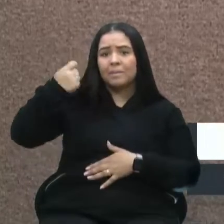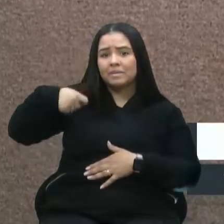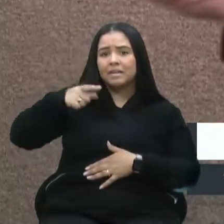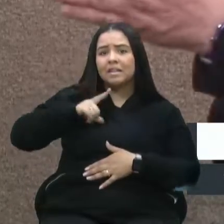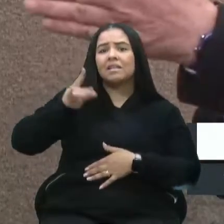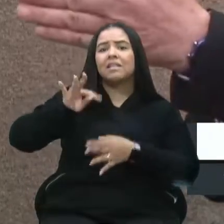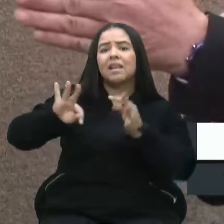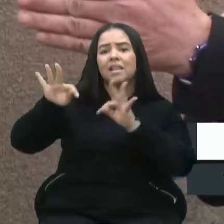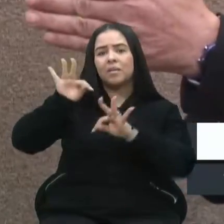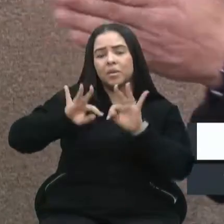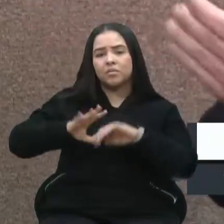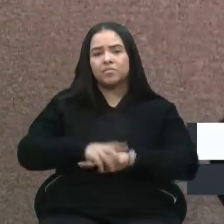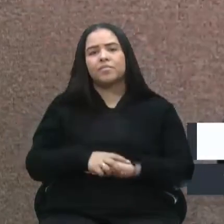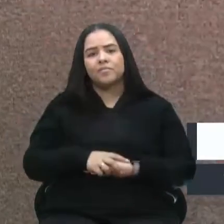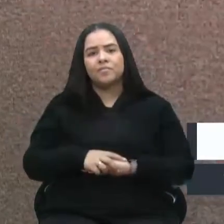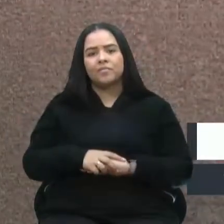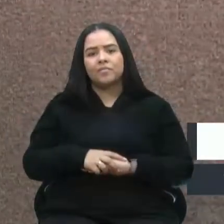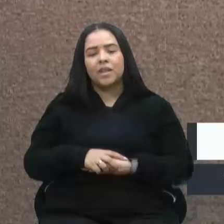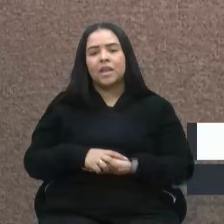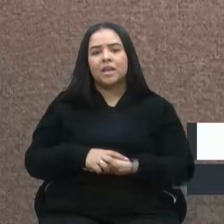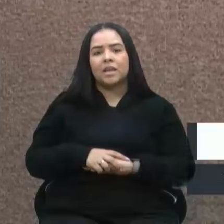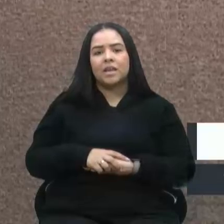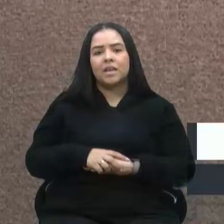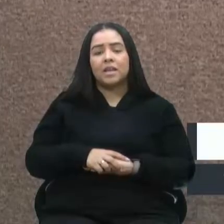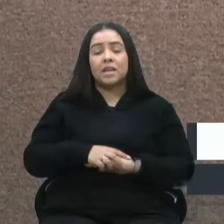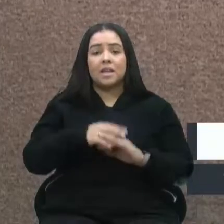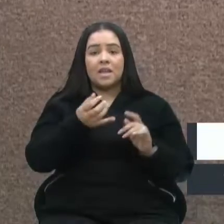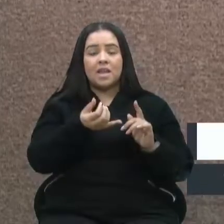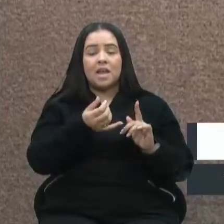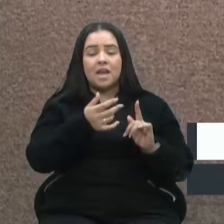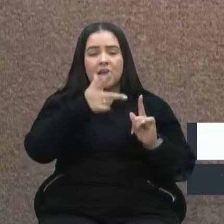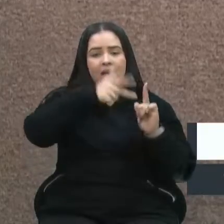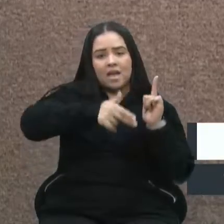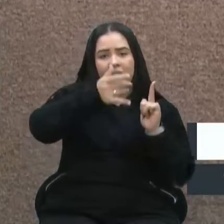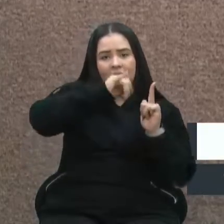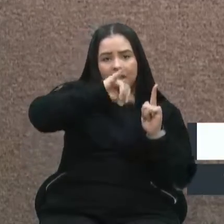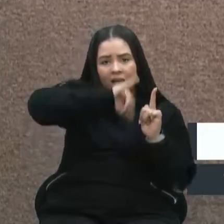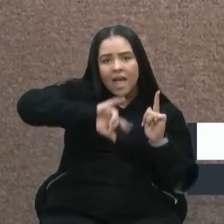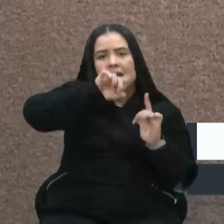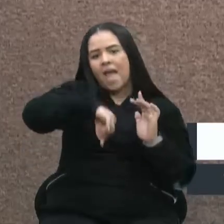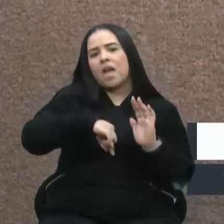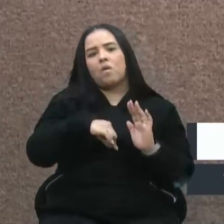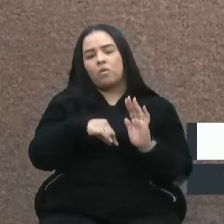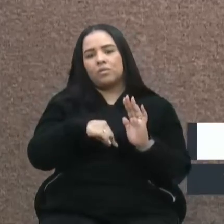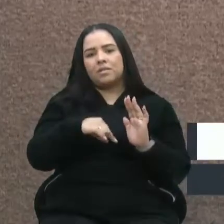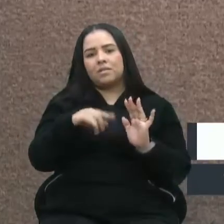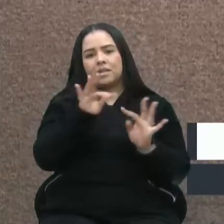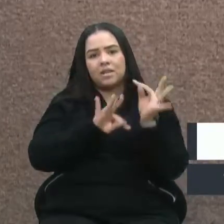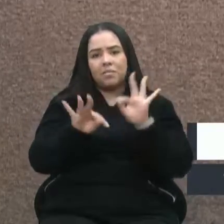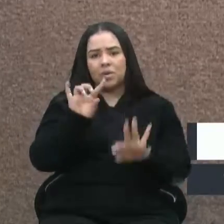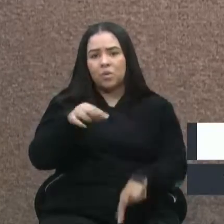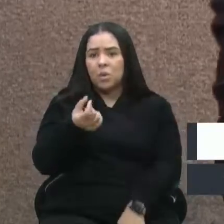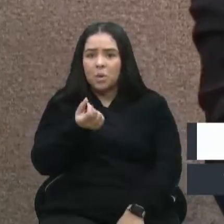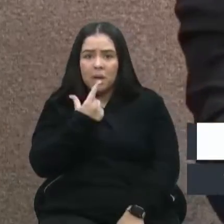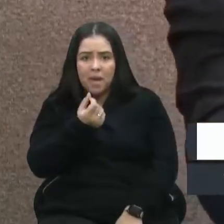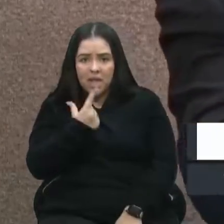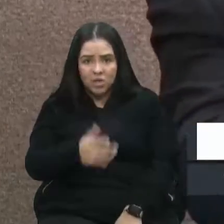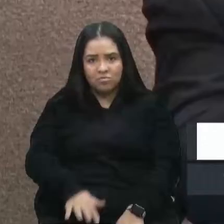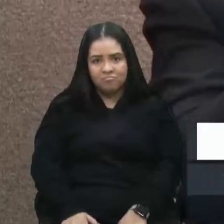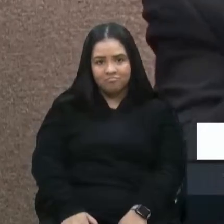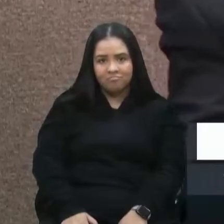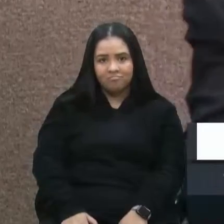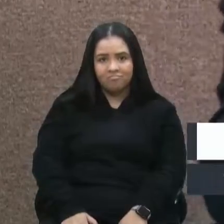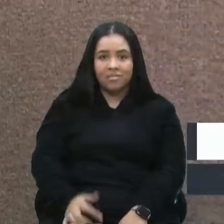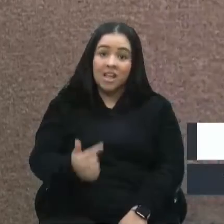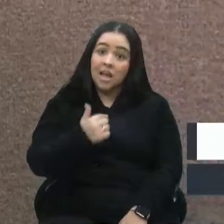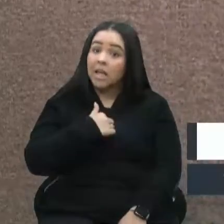E a castração química é um tratamento. Como o senhor mesmo falou, vereador Marcon, é um remédio. Eu seria de acordo com a